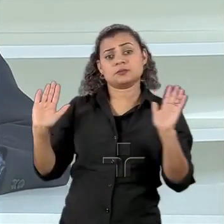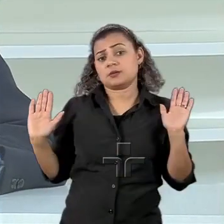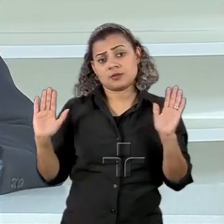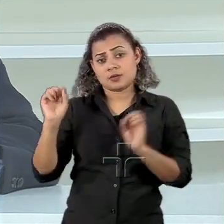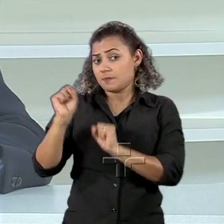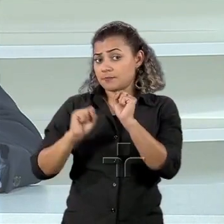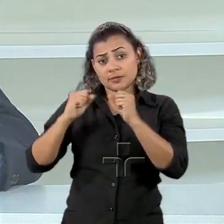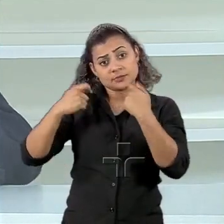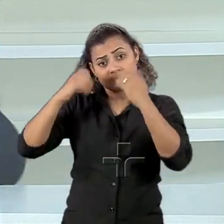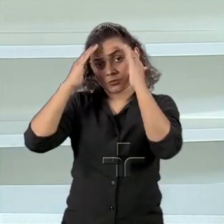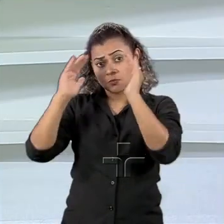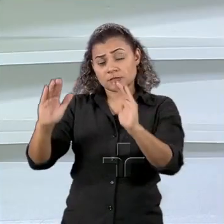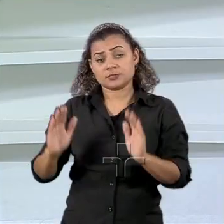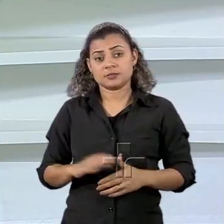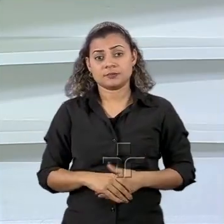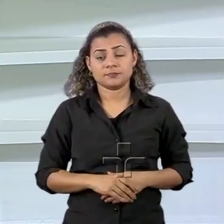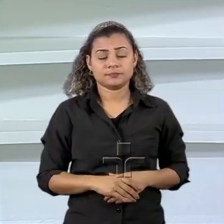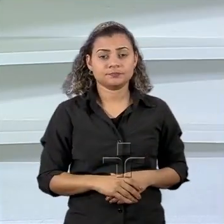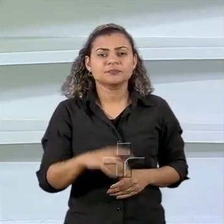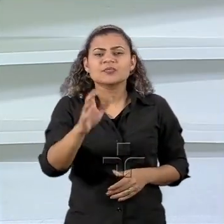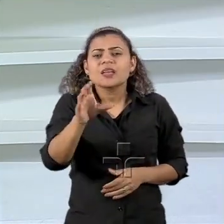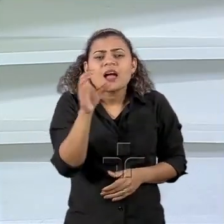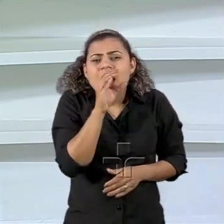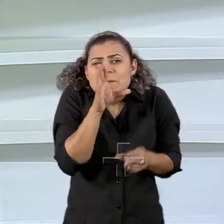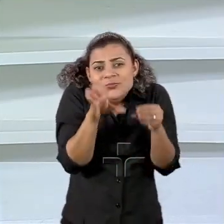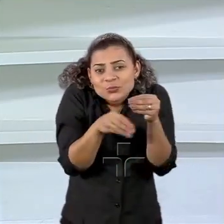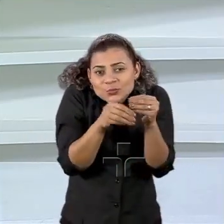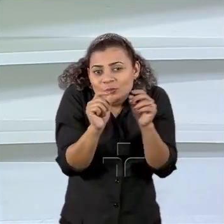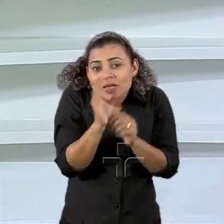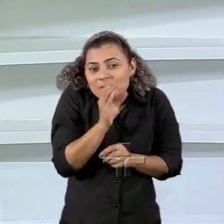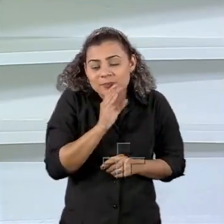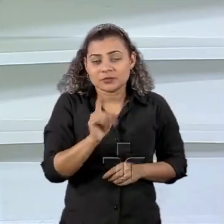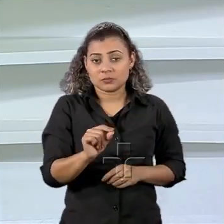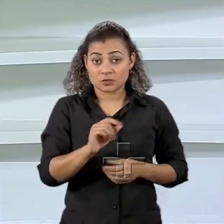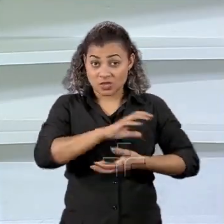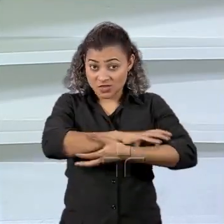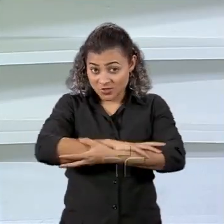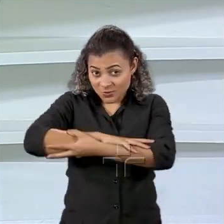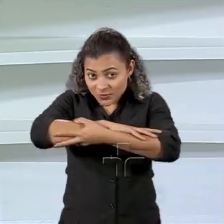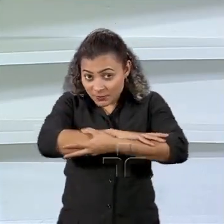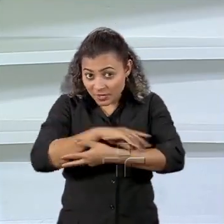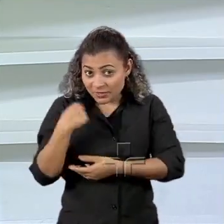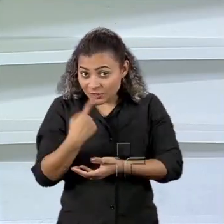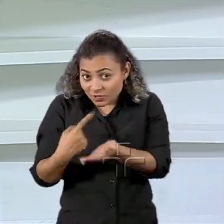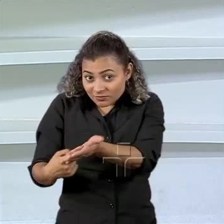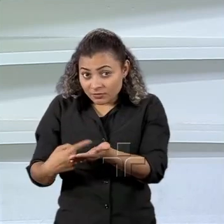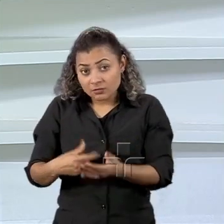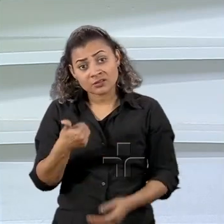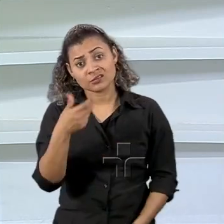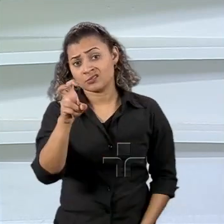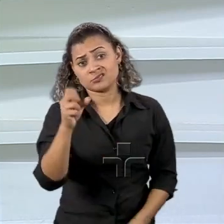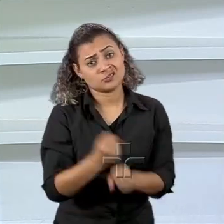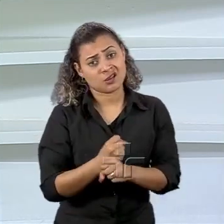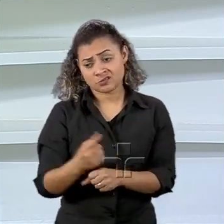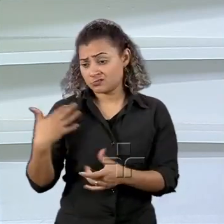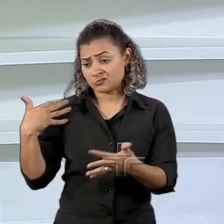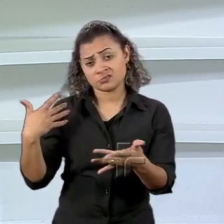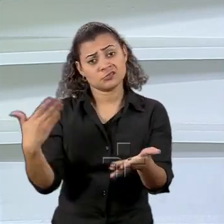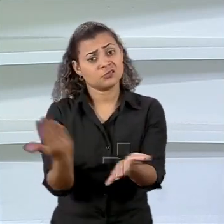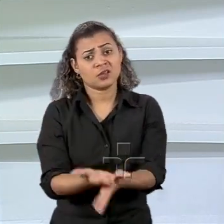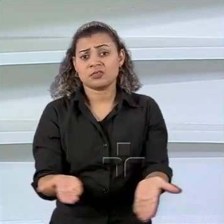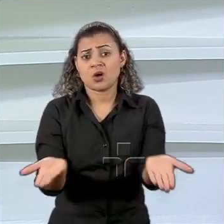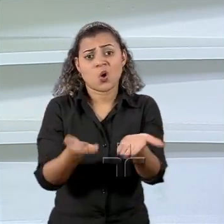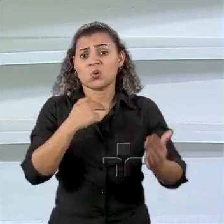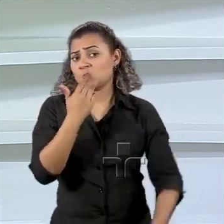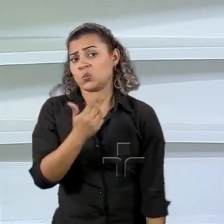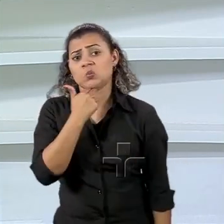vão ter que cumprir. Eu só queria fazer uma micro intervenção. A União Europeia, a gente está negociando já deve fazer uns 15 anos. 28 anos.